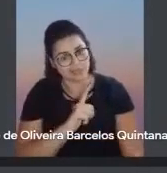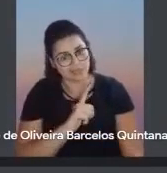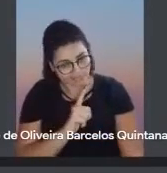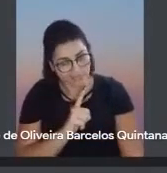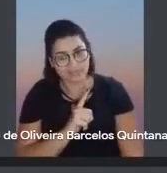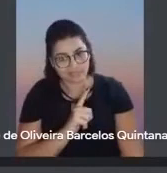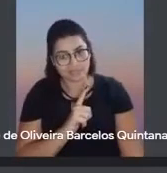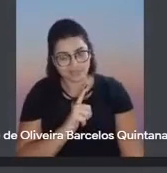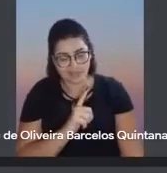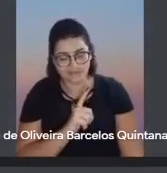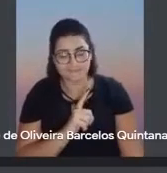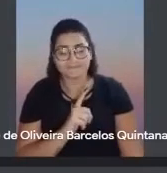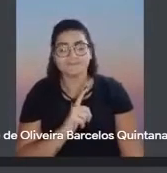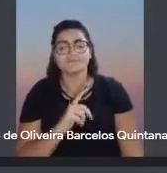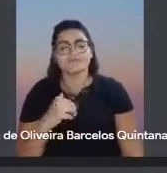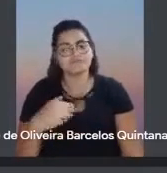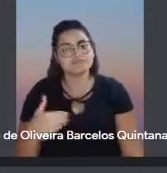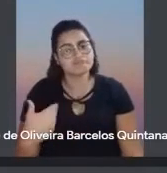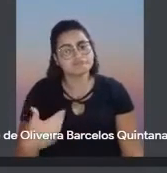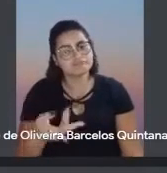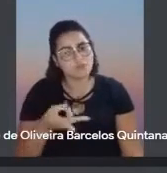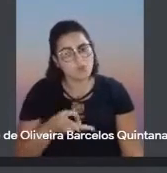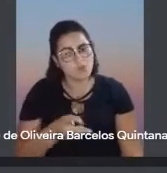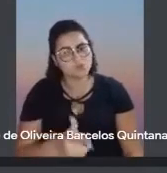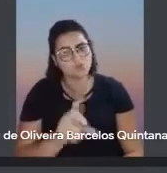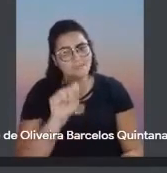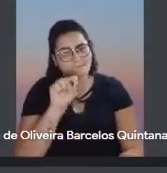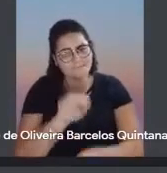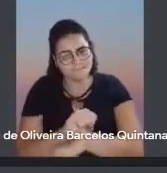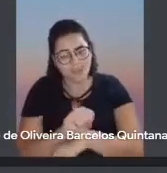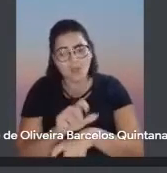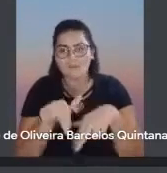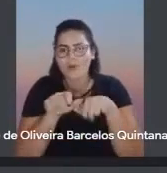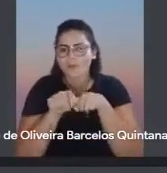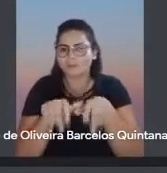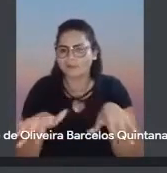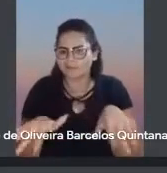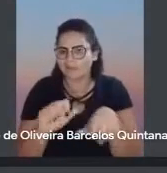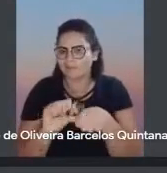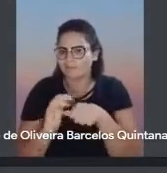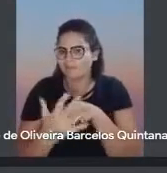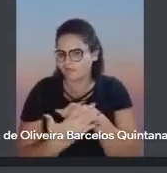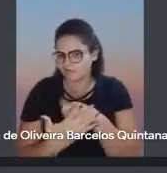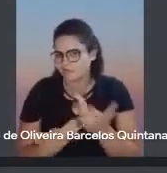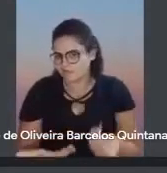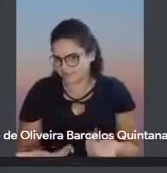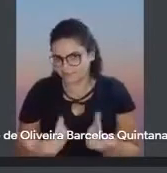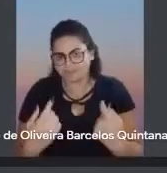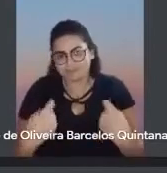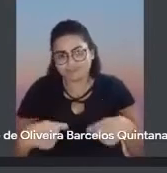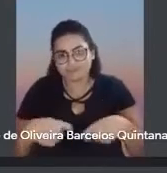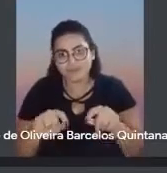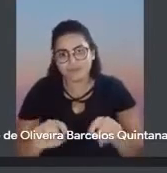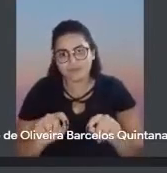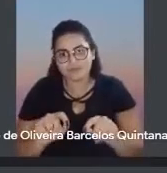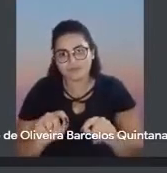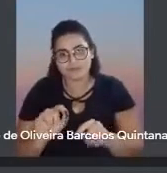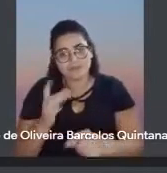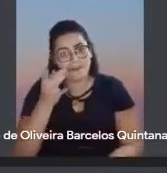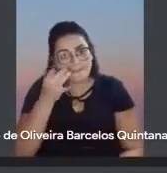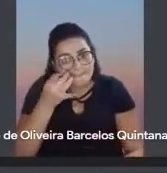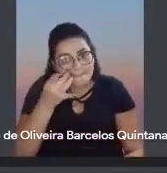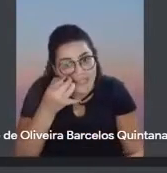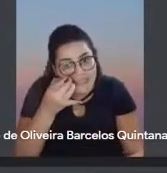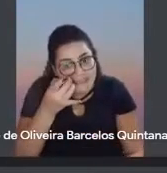projeto que tem continuidade, a gente parou aí nesse período de pandemia, né? Porque ele requer um projeto presencial,